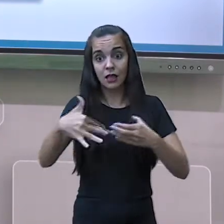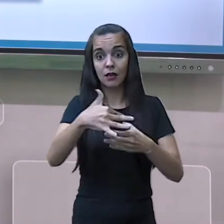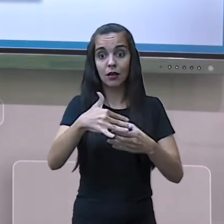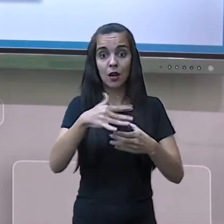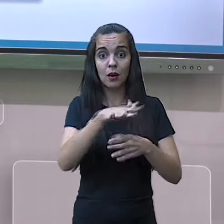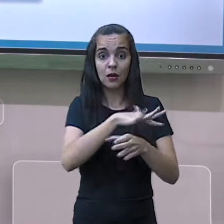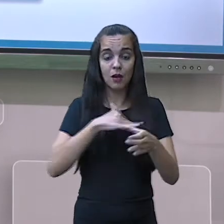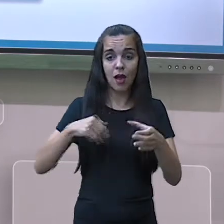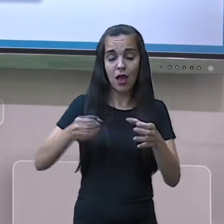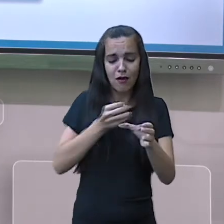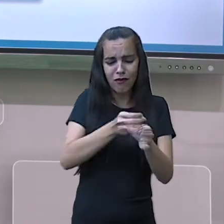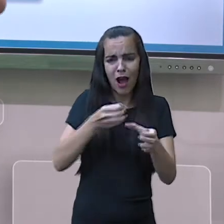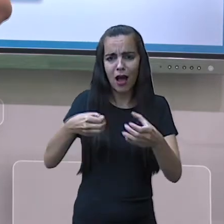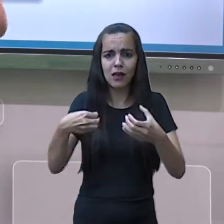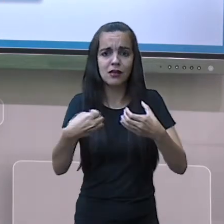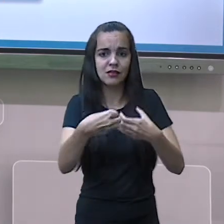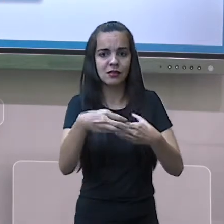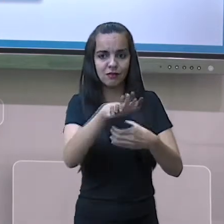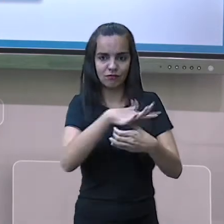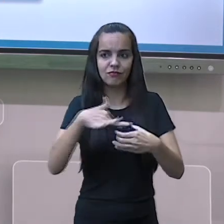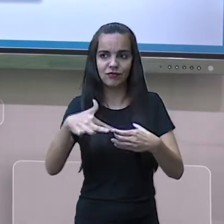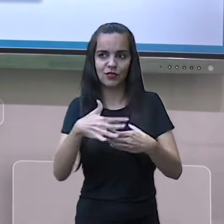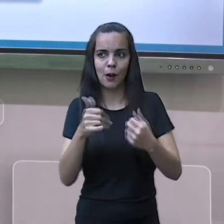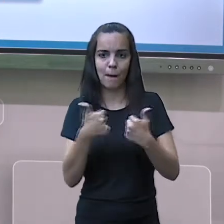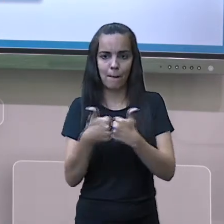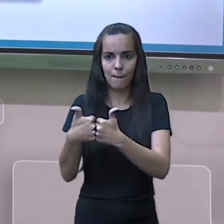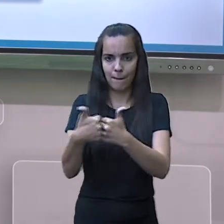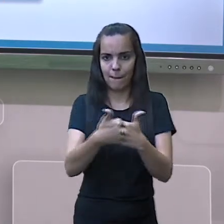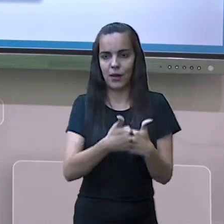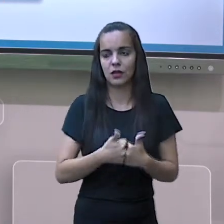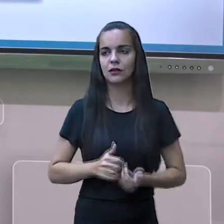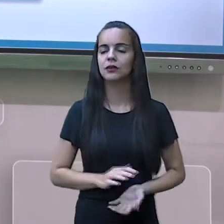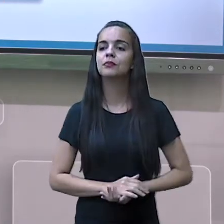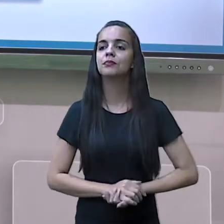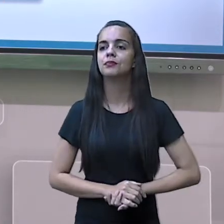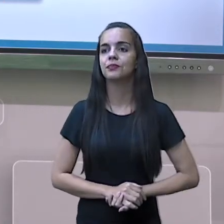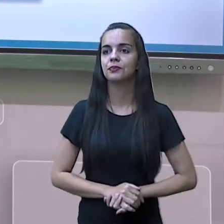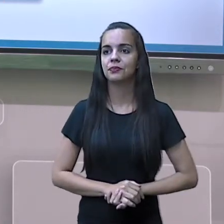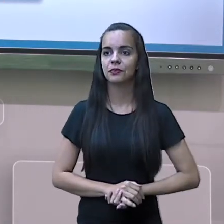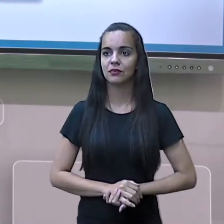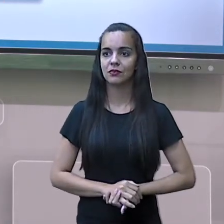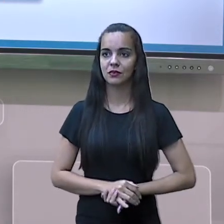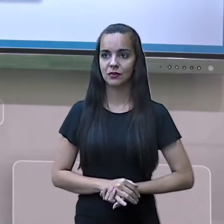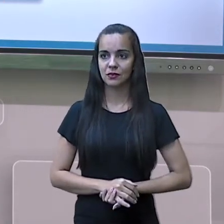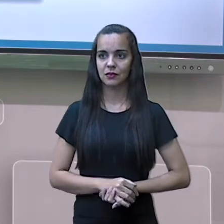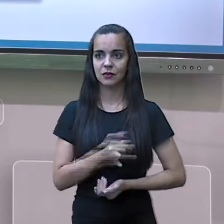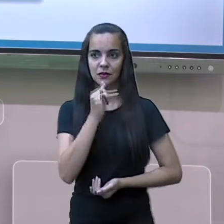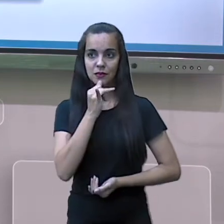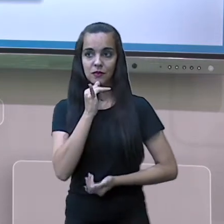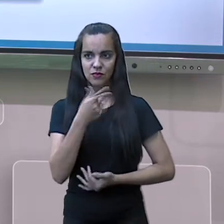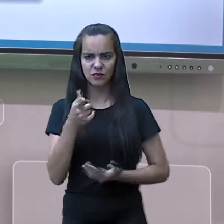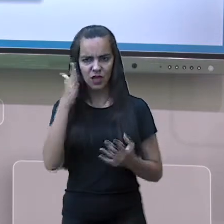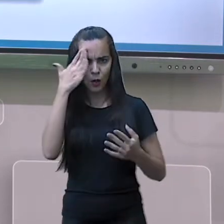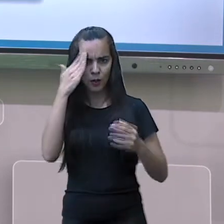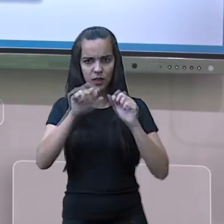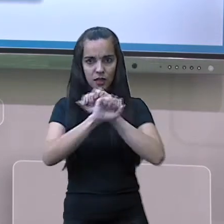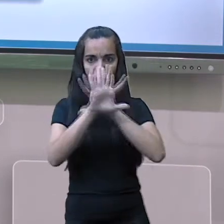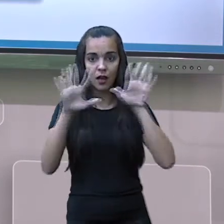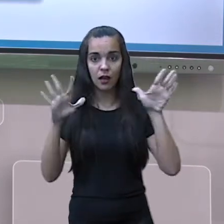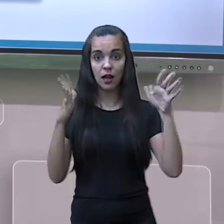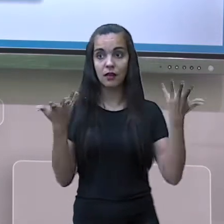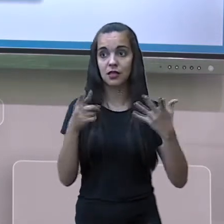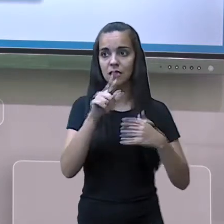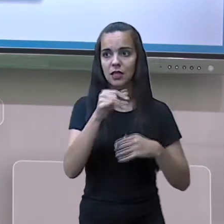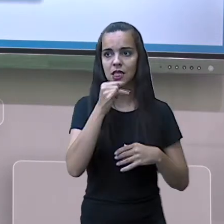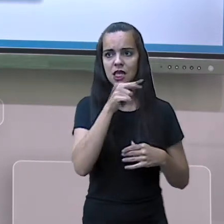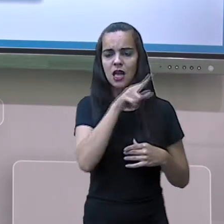Quer dizer, no entorno de uma metrópole. Ok? Ficou claro isso aqui para você? Olha bem. O